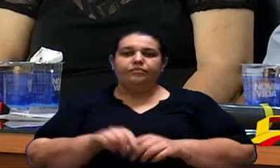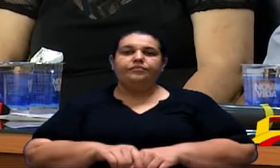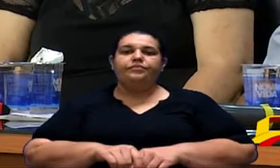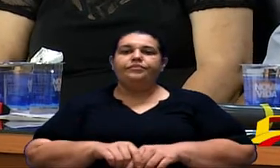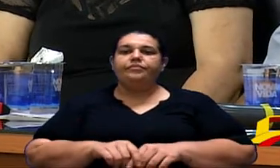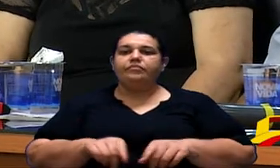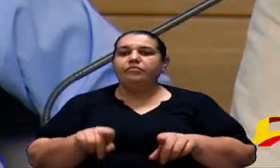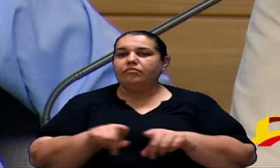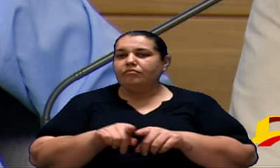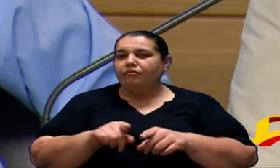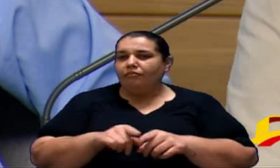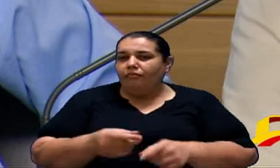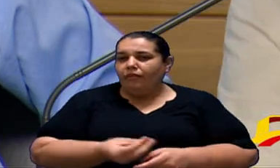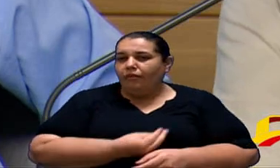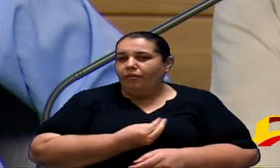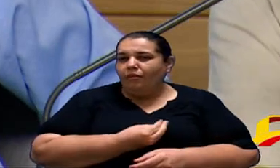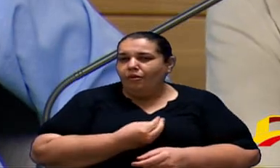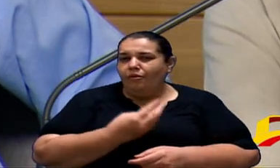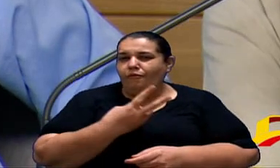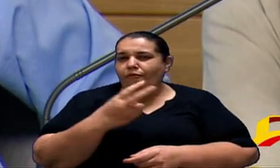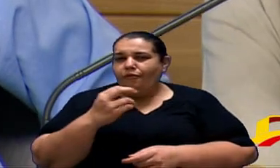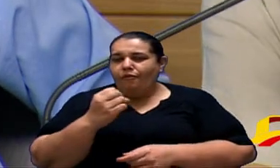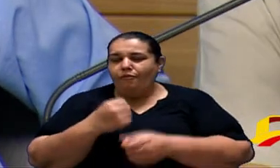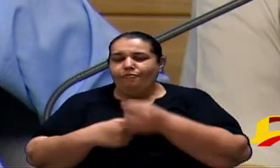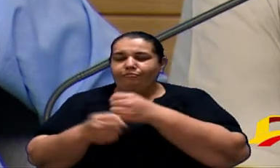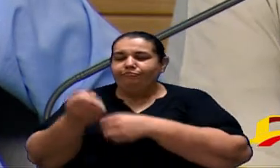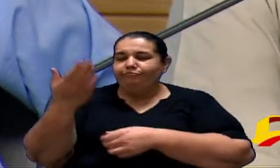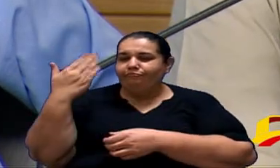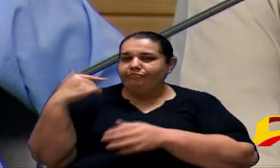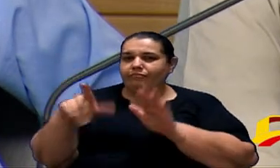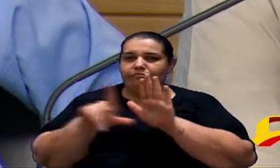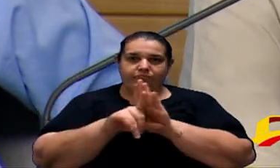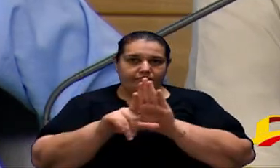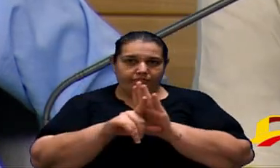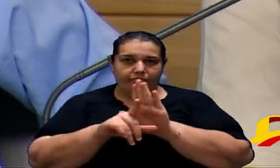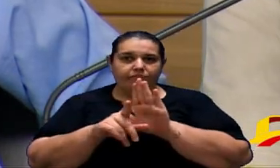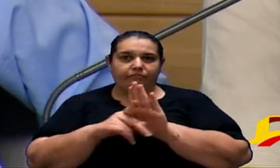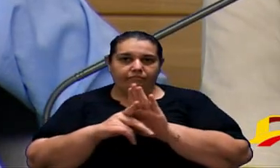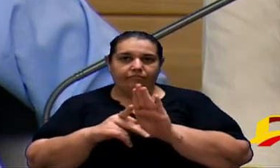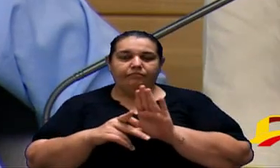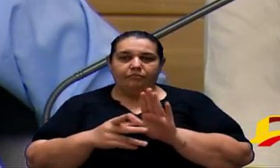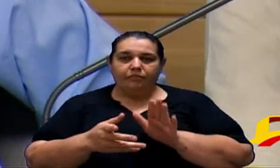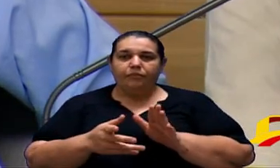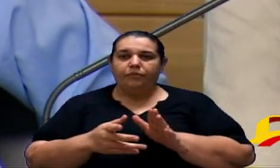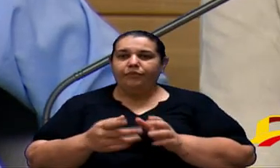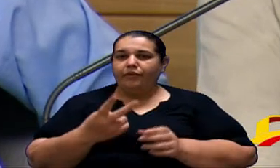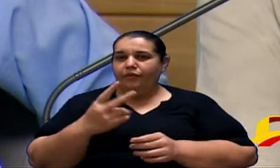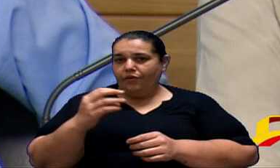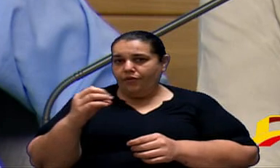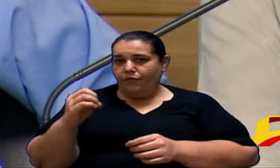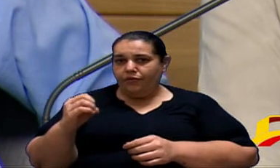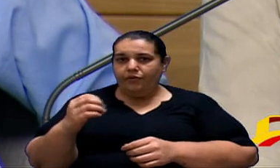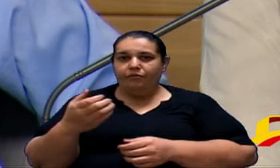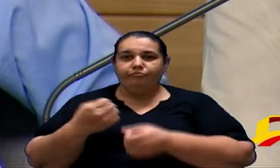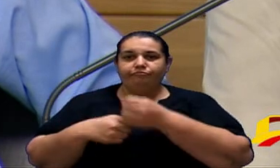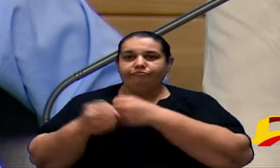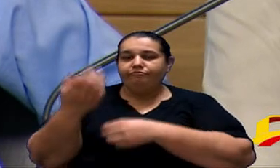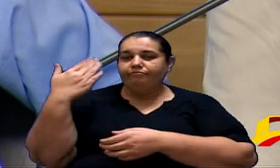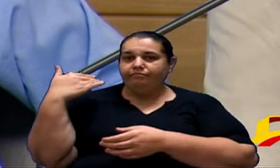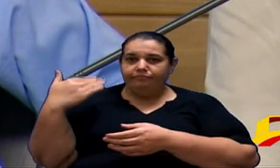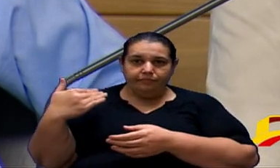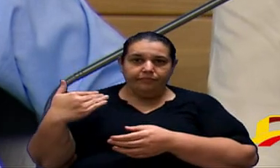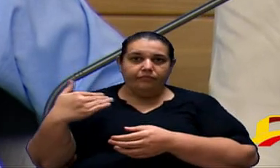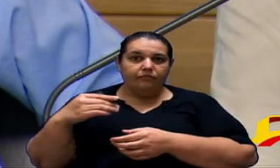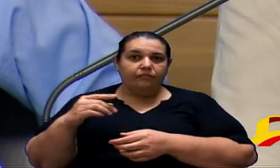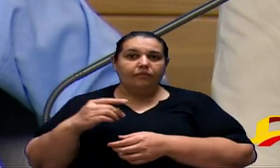isso vem com diferença mais de 20 anos atrás tanto que a lei que aprovou proibindo isso é de 20 anos atrás nós